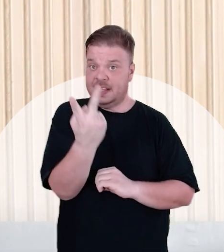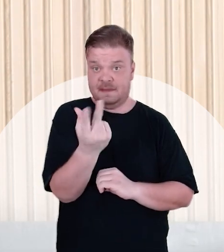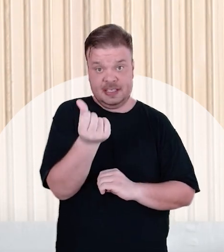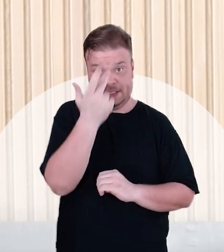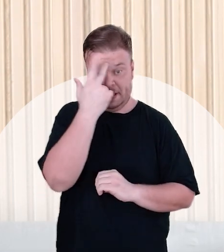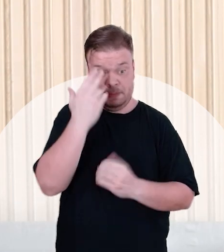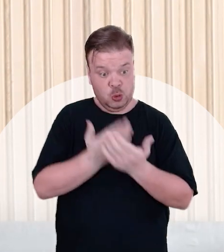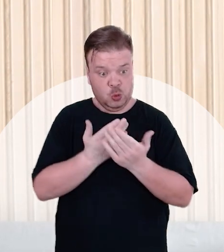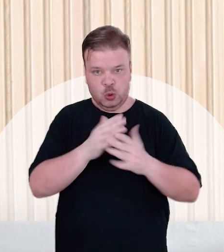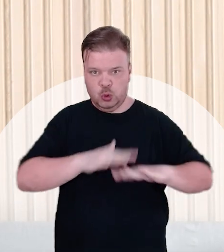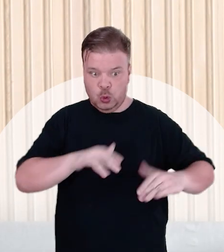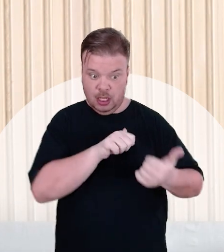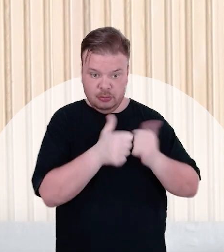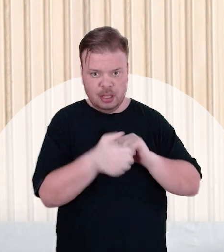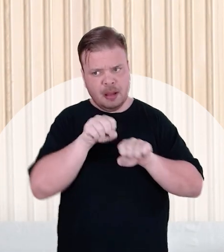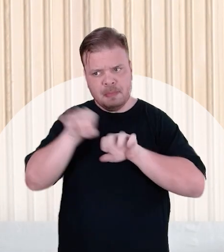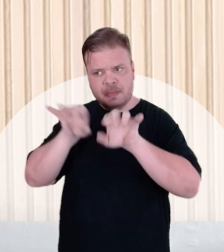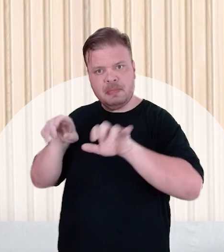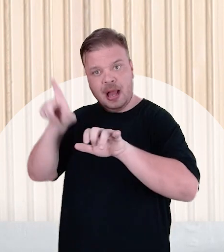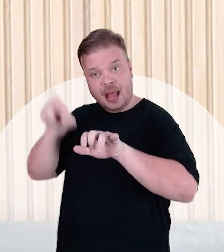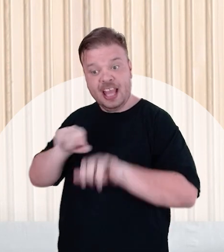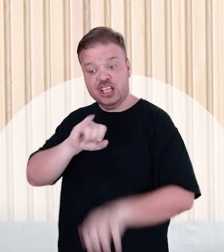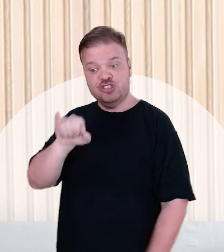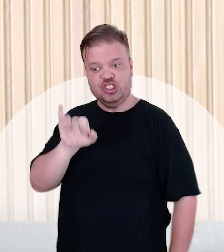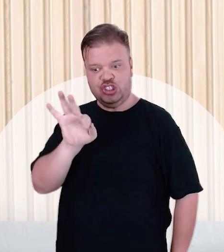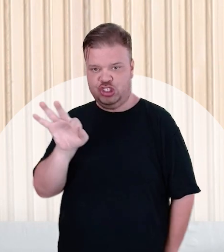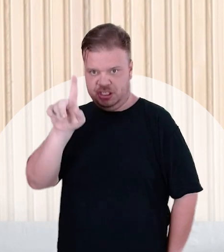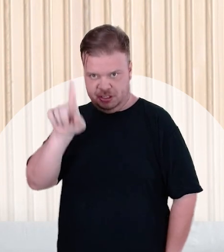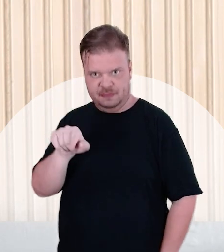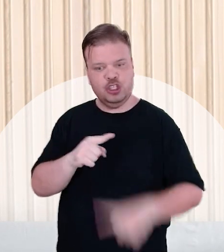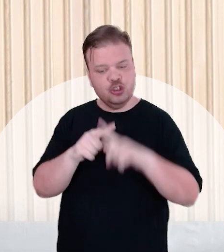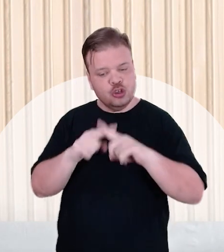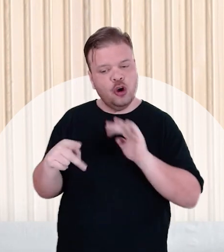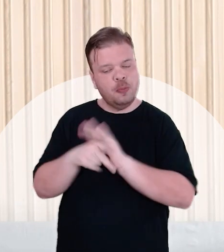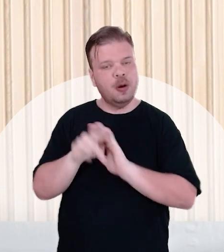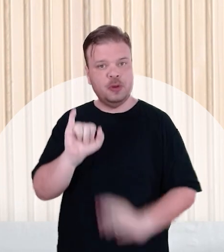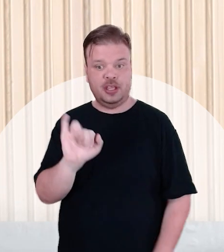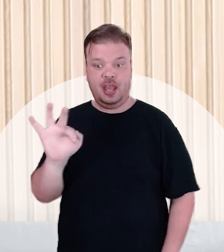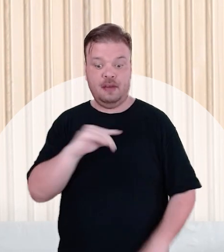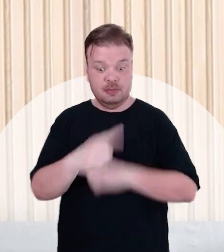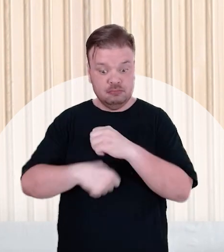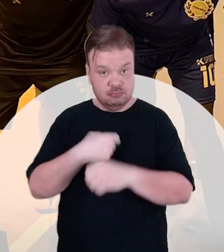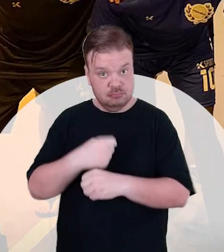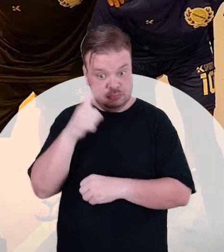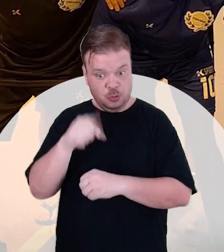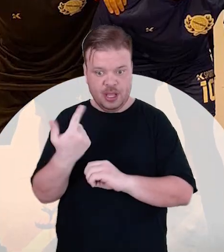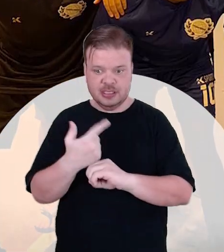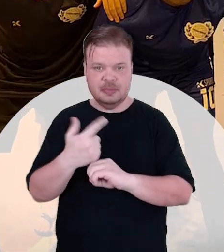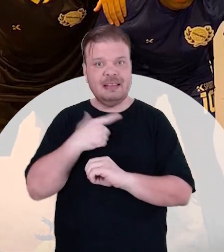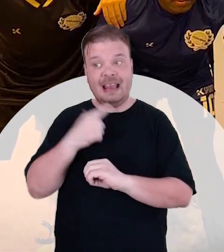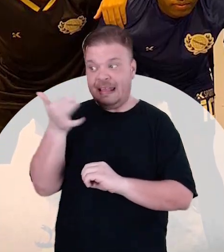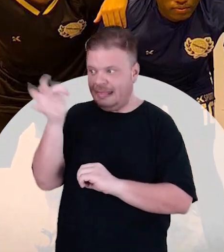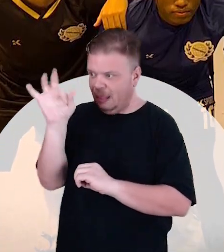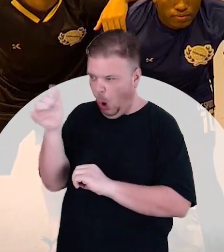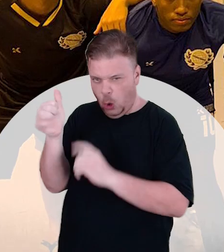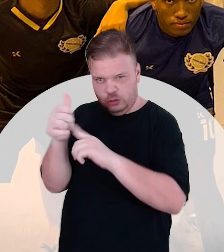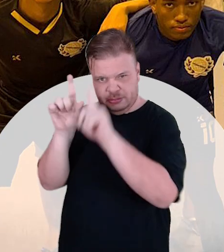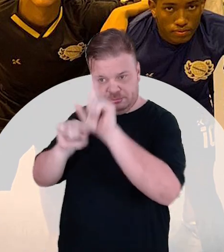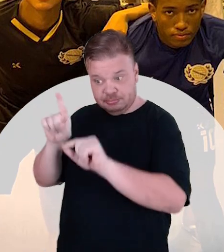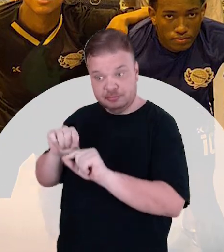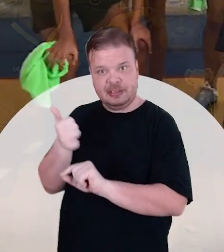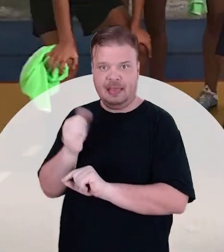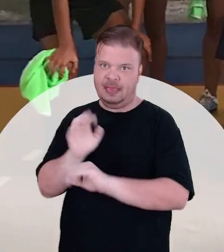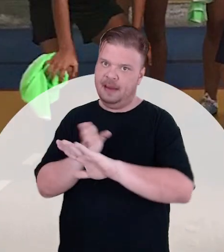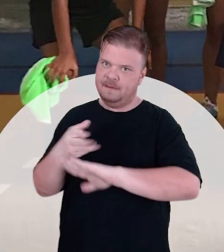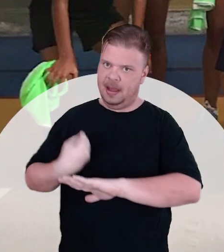vai enviar 126 estudantes atletas para a etapa regional dos Jogos dos Institutos Federais. Neste ano, o CP2